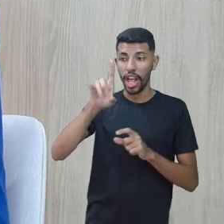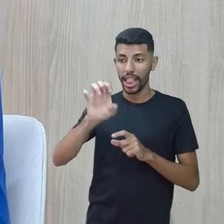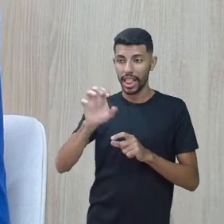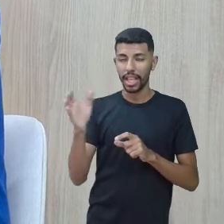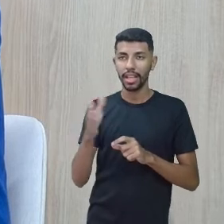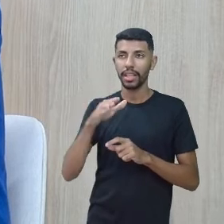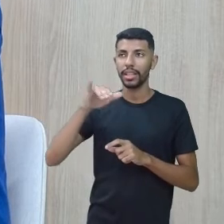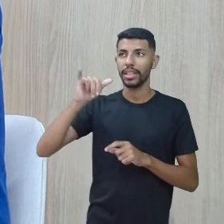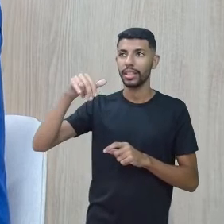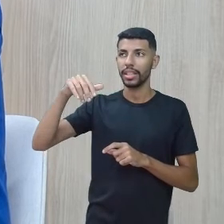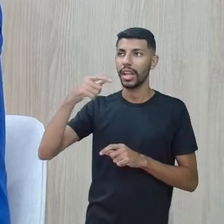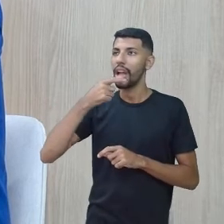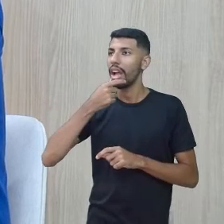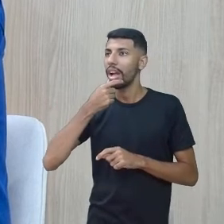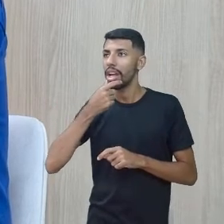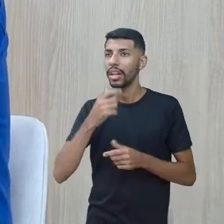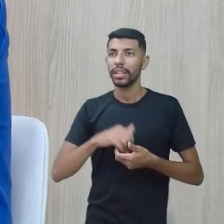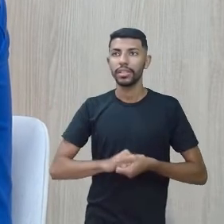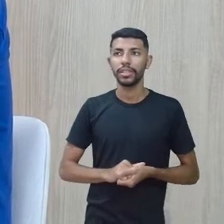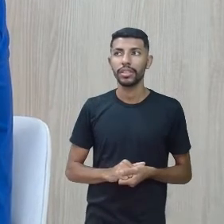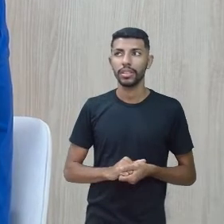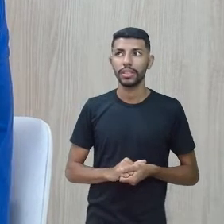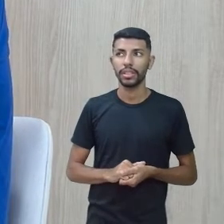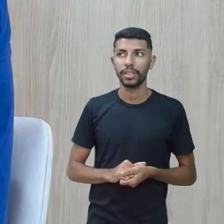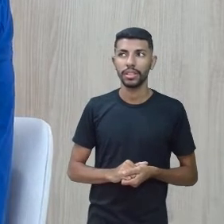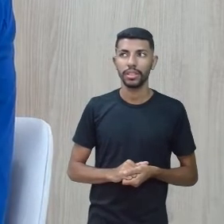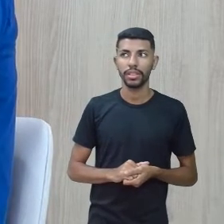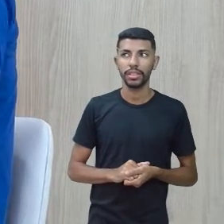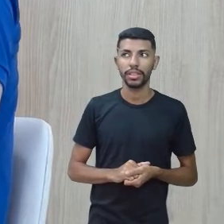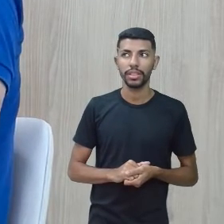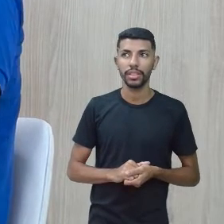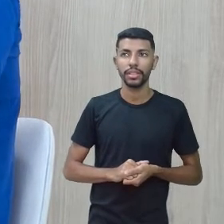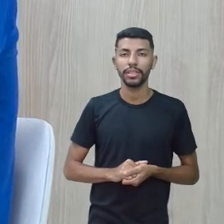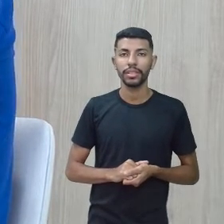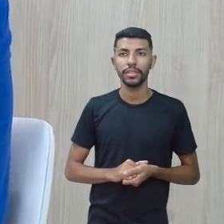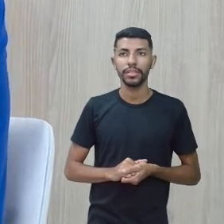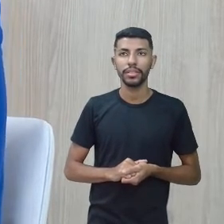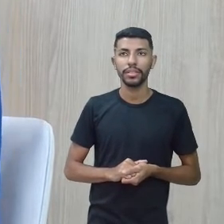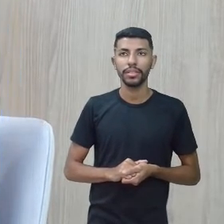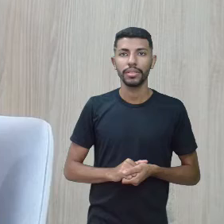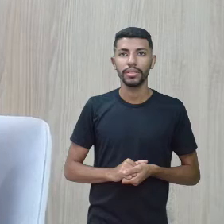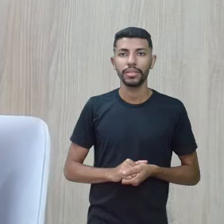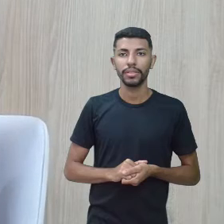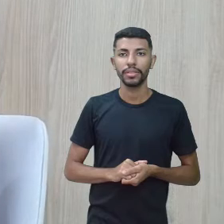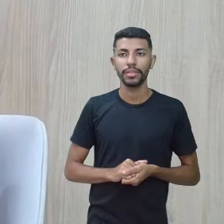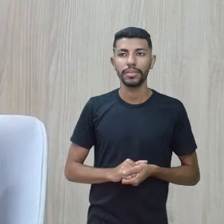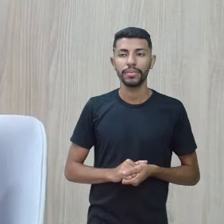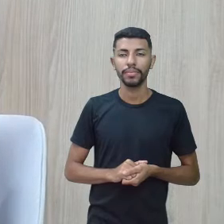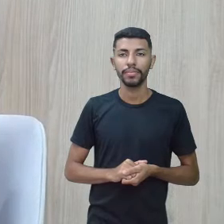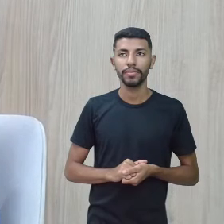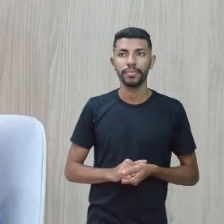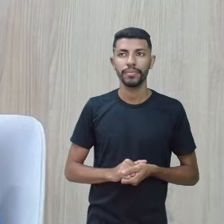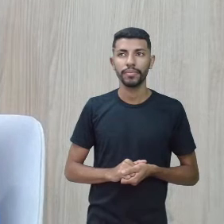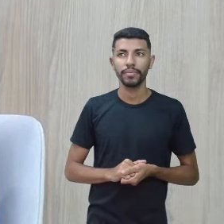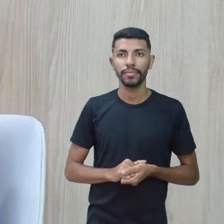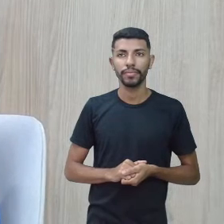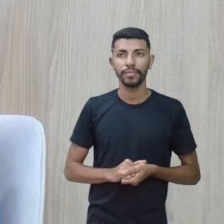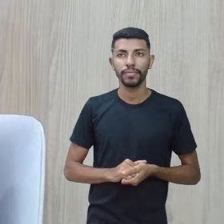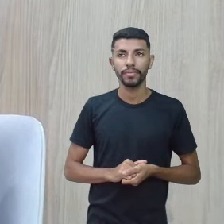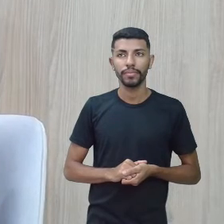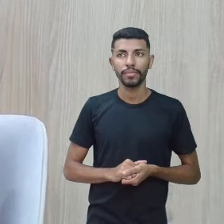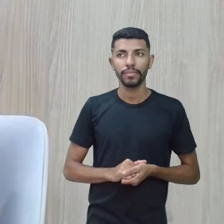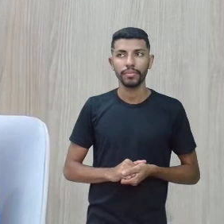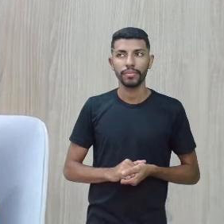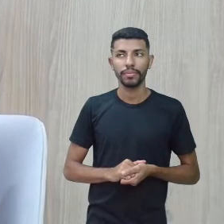Como é que fica essa frase em inglês? Your English teacher is Brazilian. Mas aí, no caso, the teacher of English is